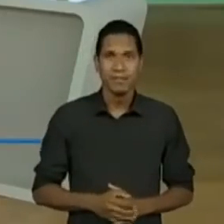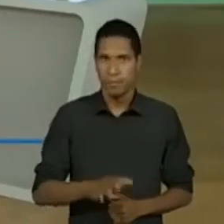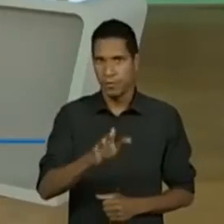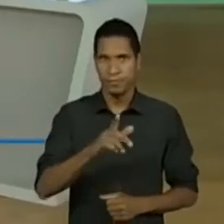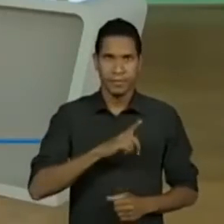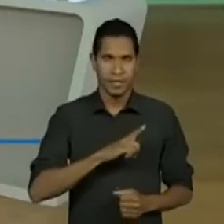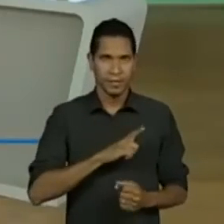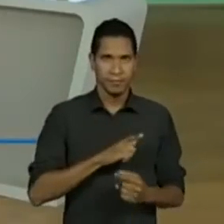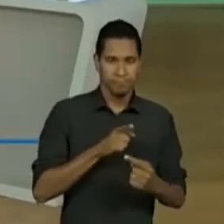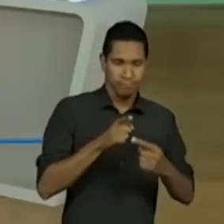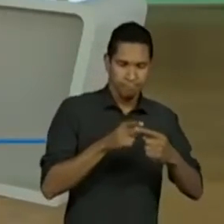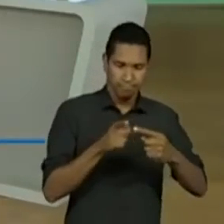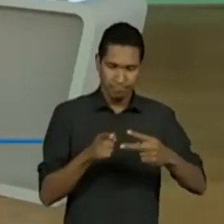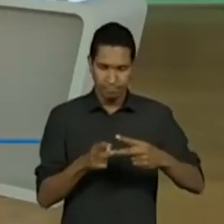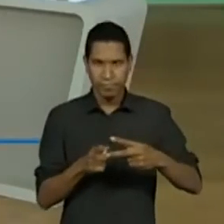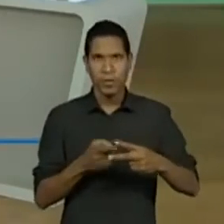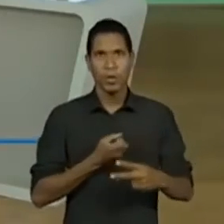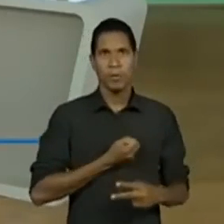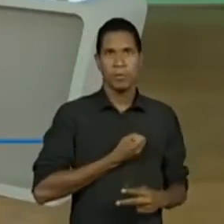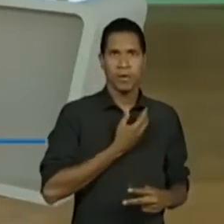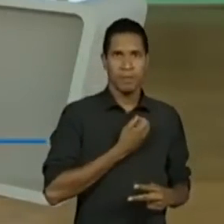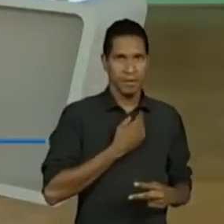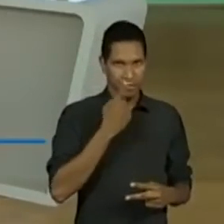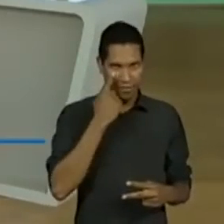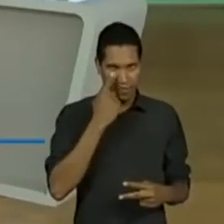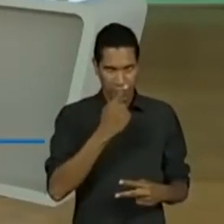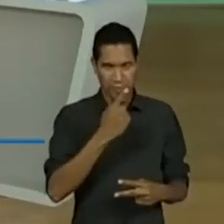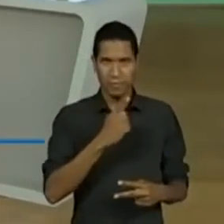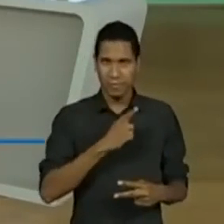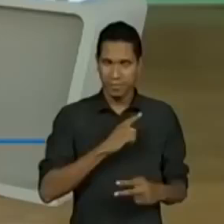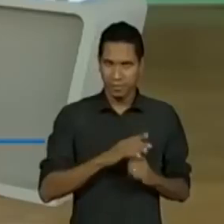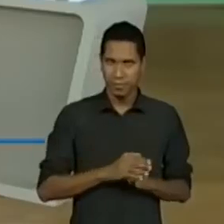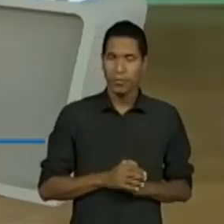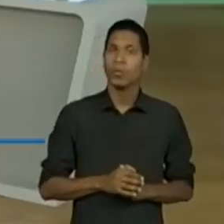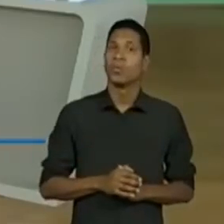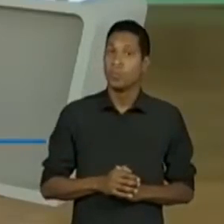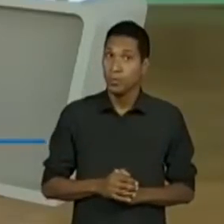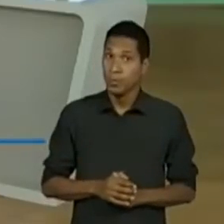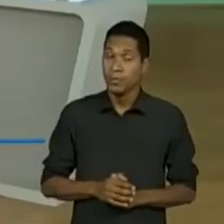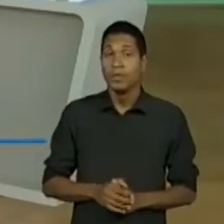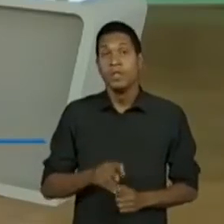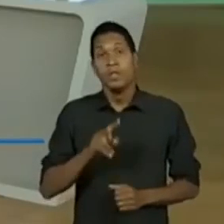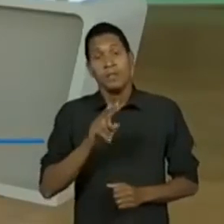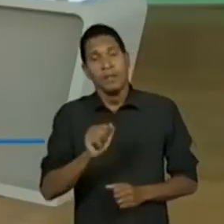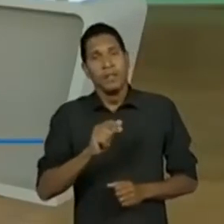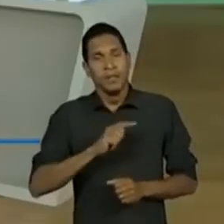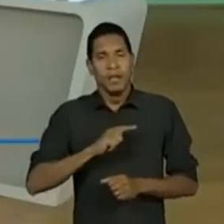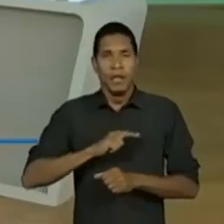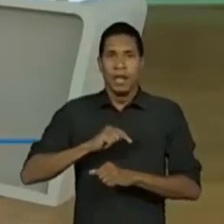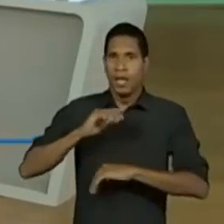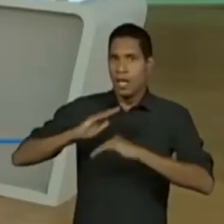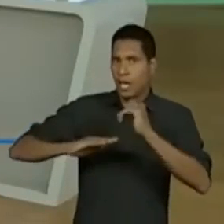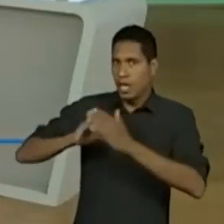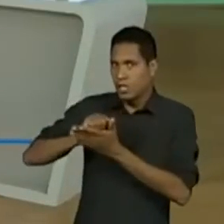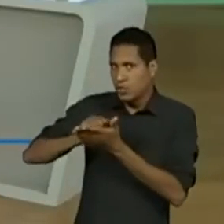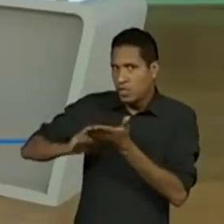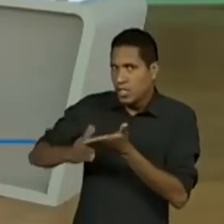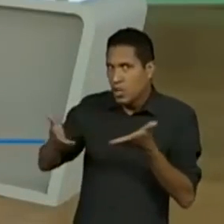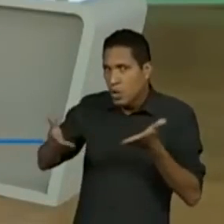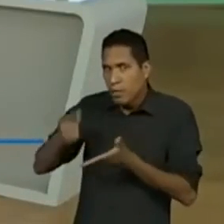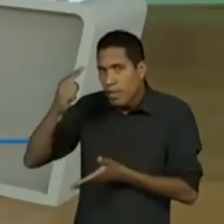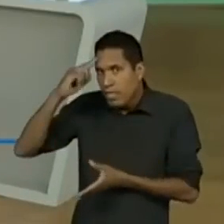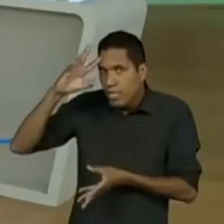poemas, que vocês já comentaram, que a gente comentou rapidinho, nós vamos fazer algumas atividades, vamos nos aprofundar nessa